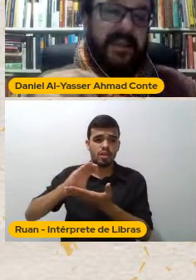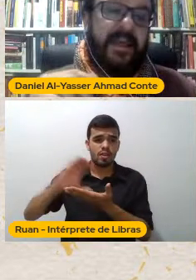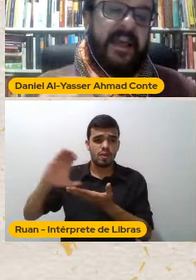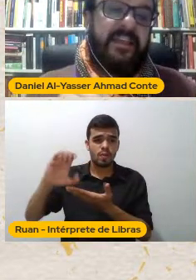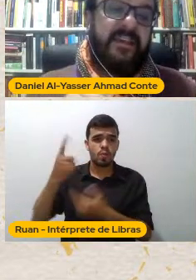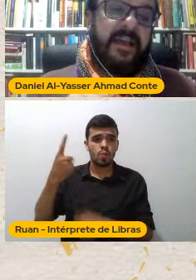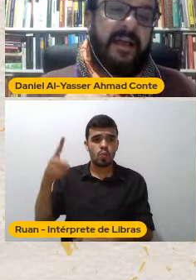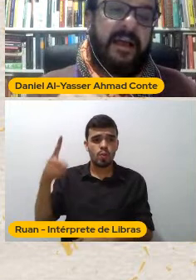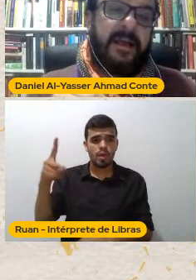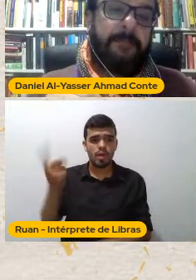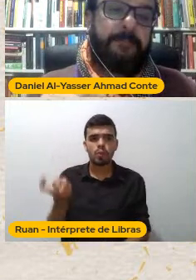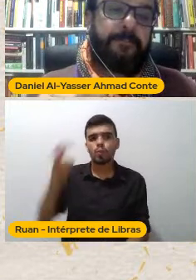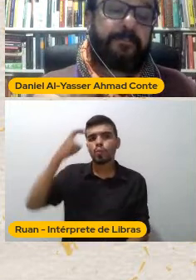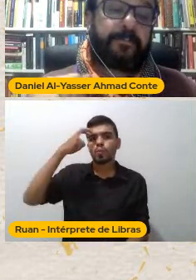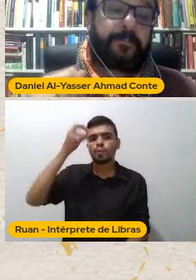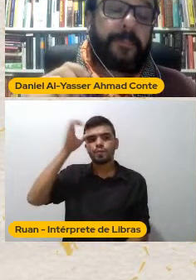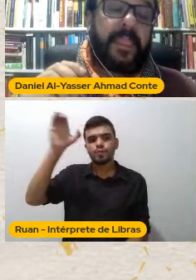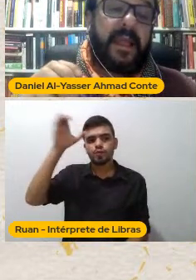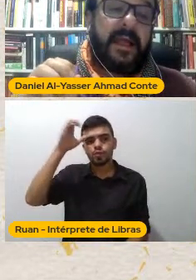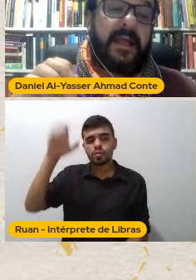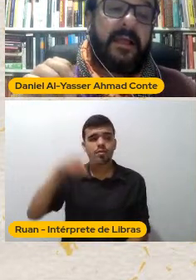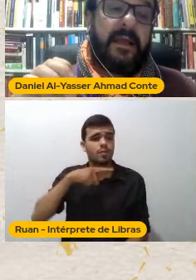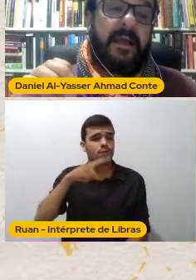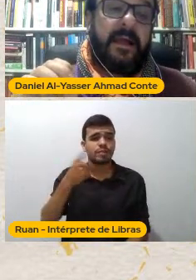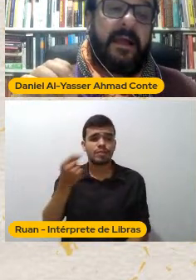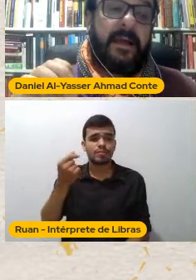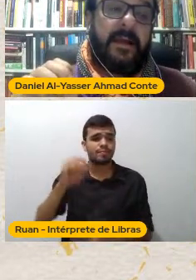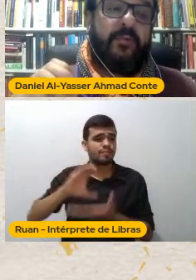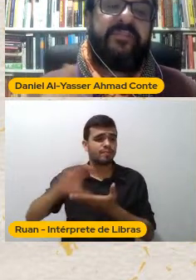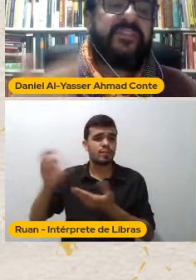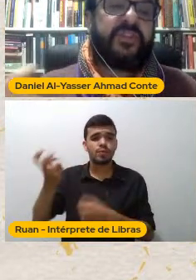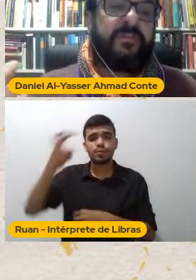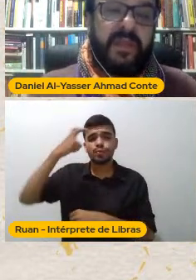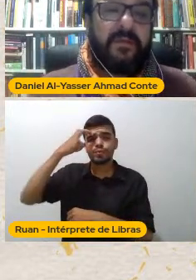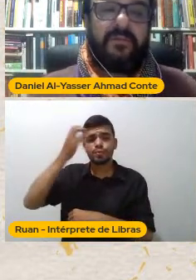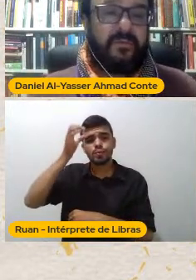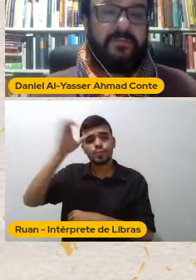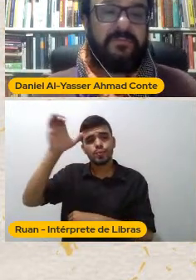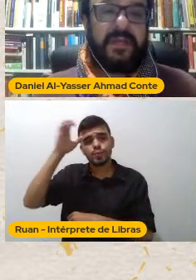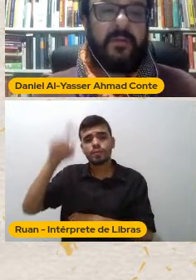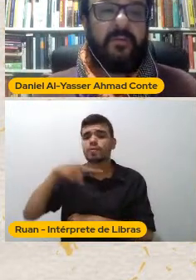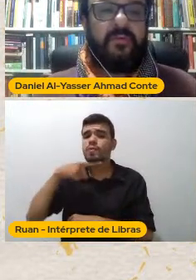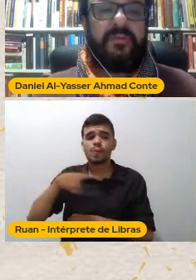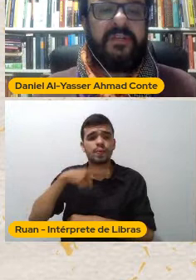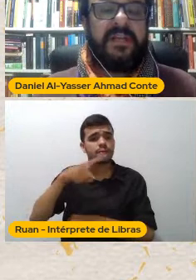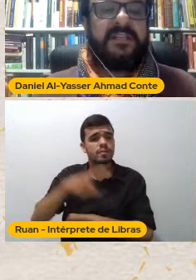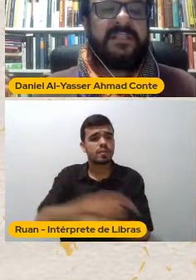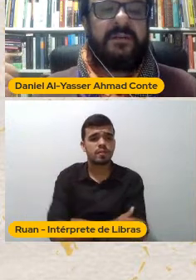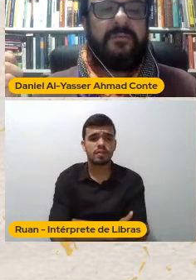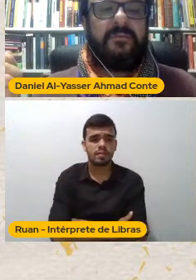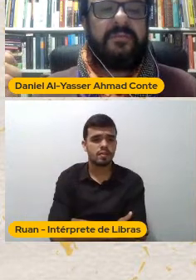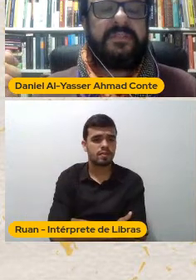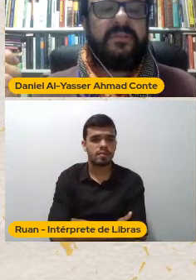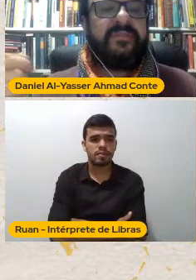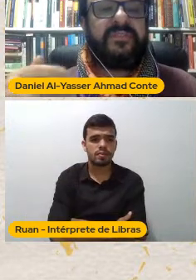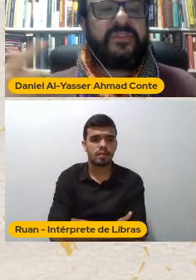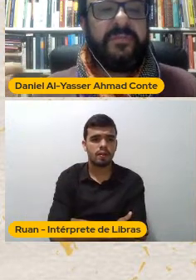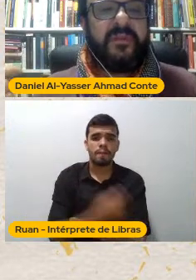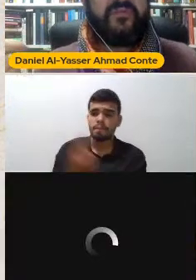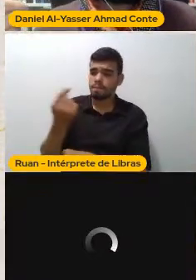O investimento Na cultura São